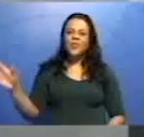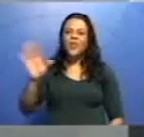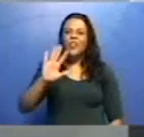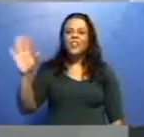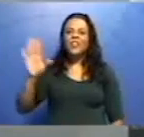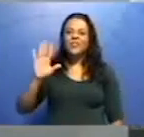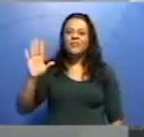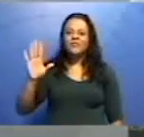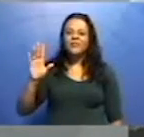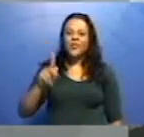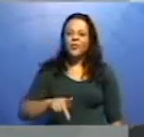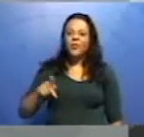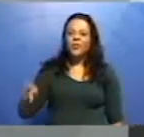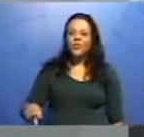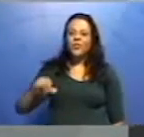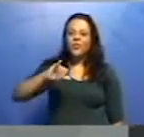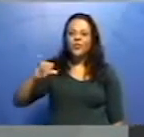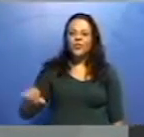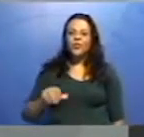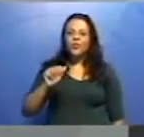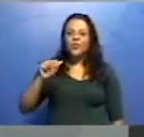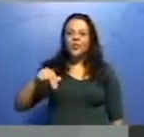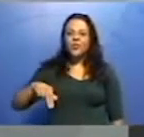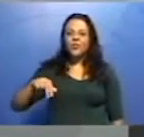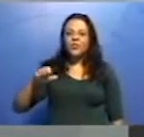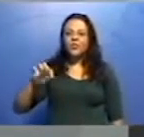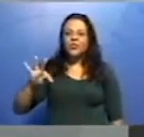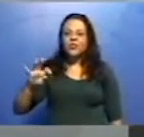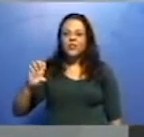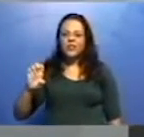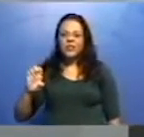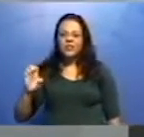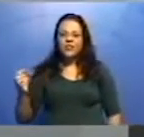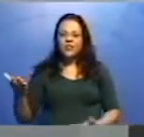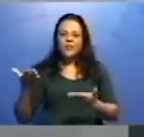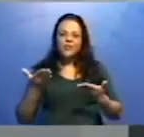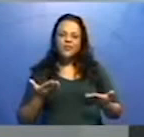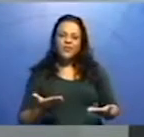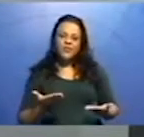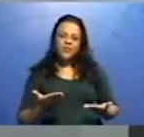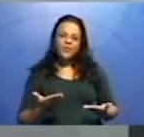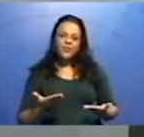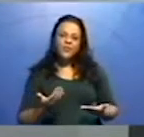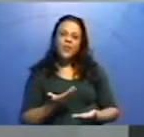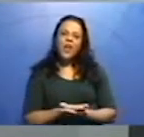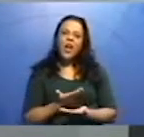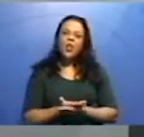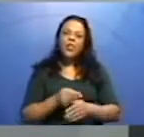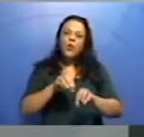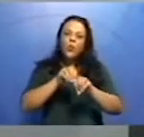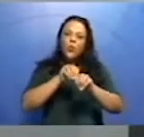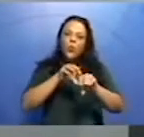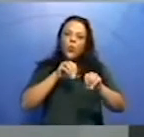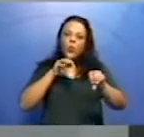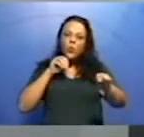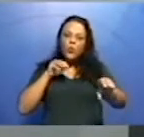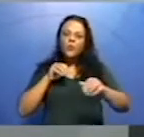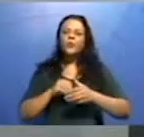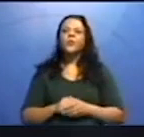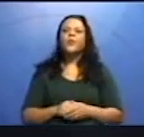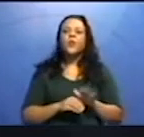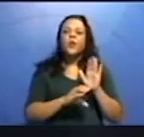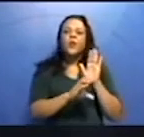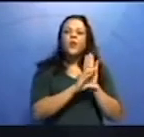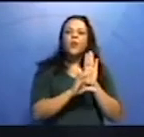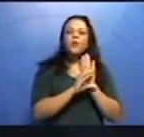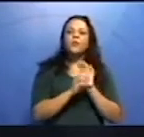Olá, sou a professora Janete, sejam bem-vindos para mais uma aula, uma videoaula nossa. Módulo